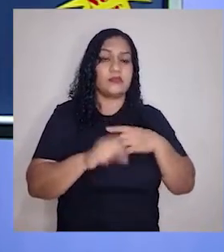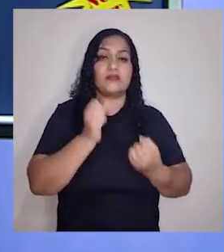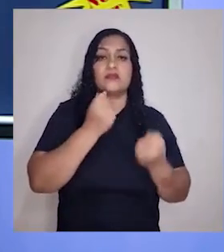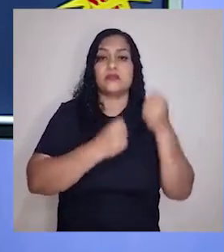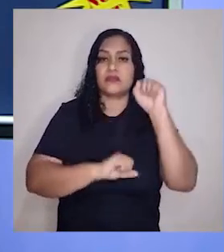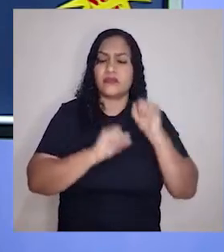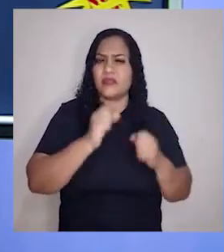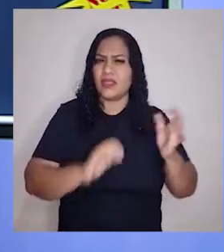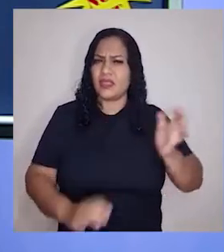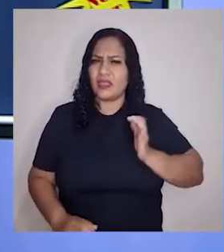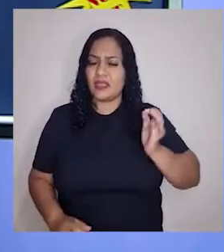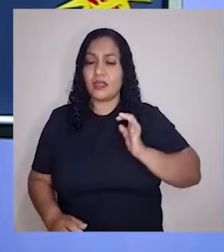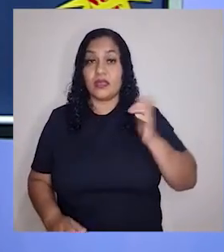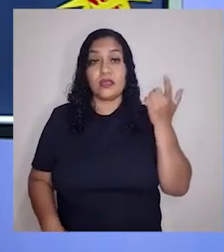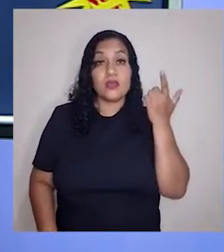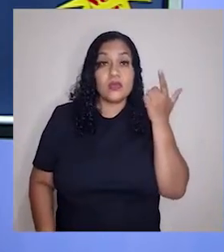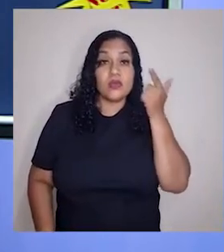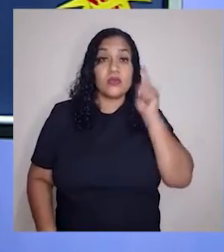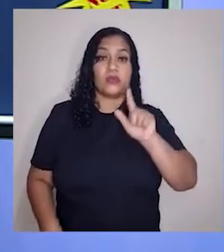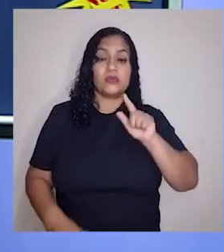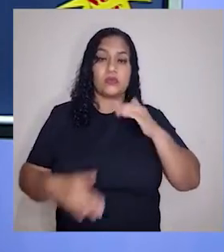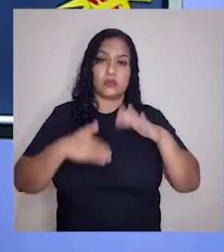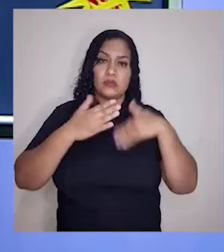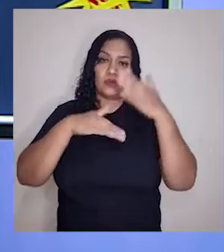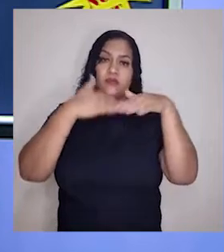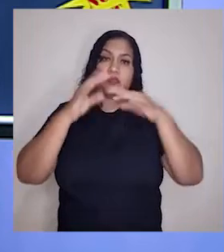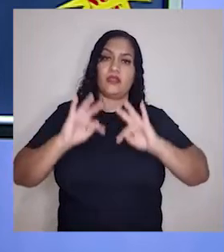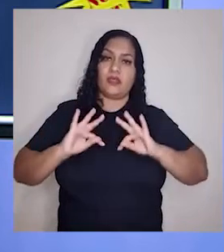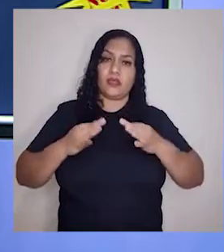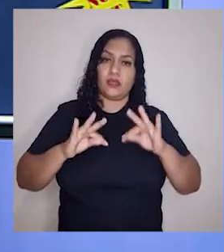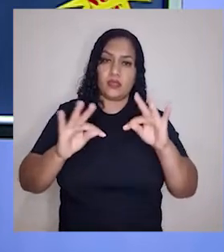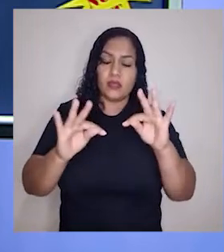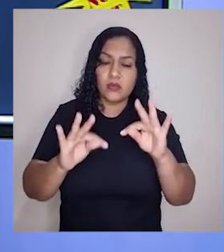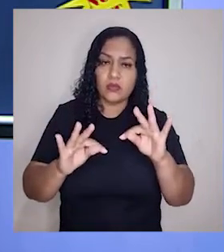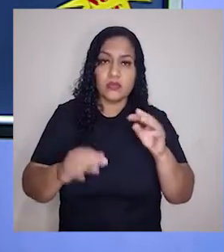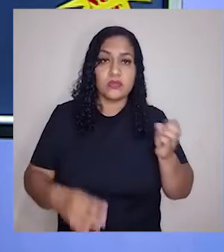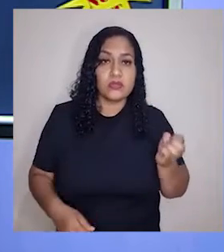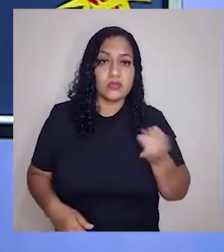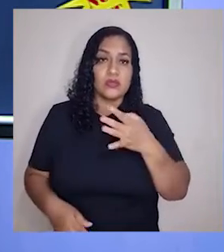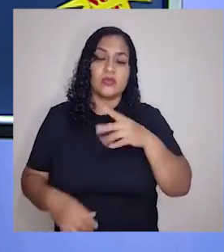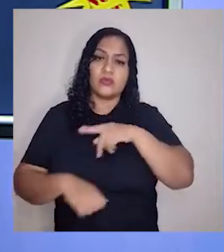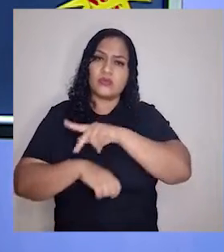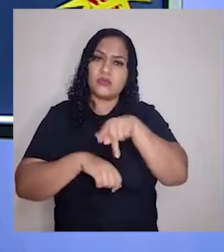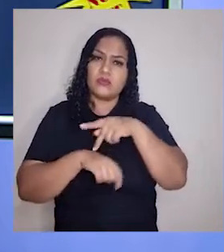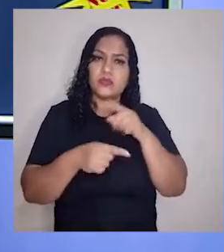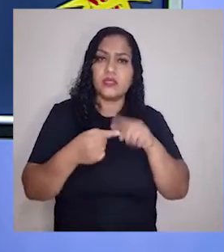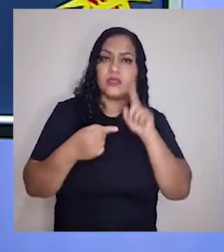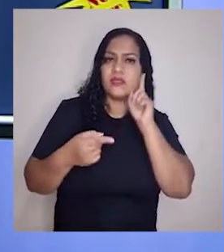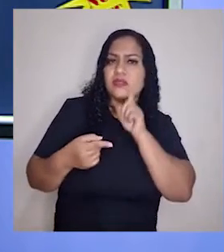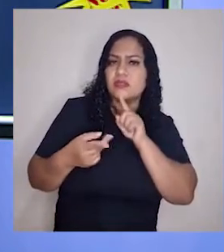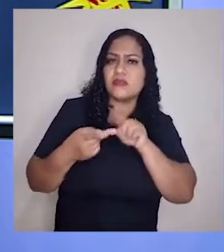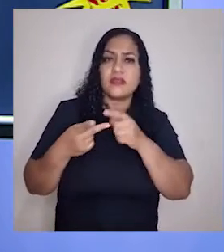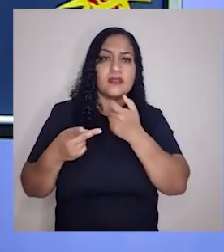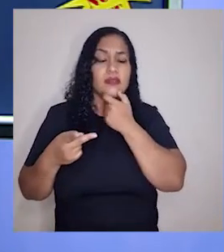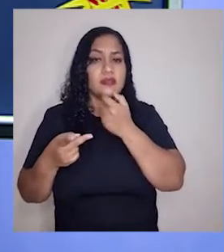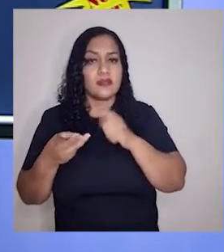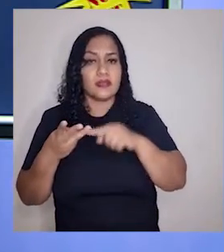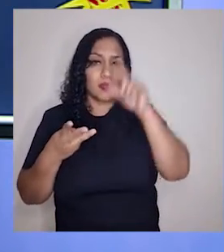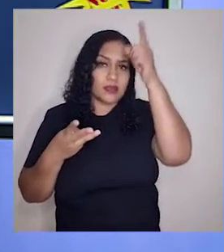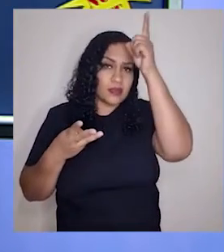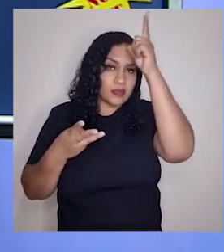eles ficaram cada vez mais ricos e conseguiram desenvolver novas tecnologias. Então, são países, Estados Unidos,